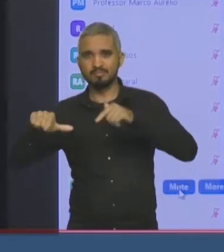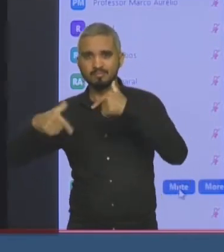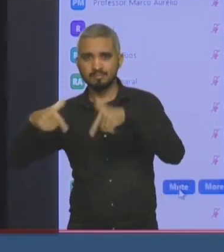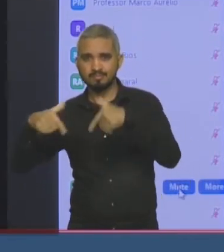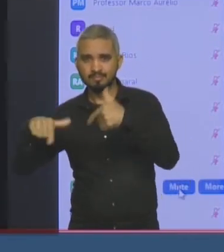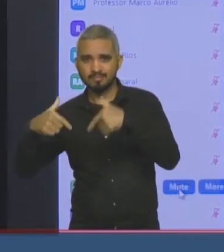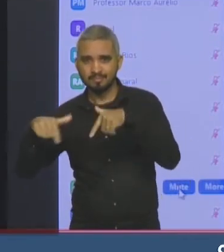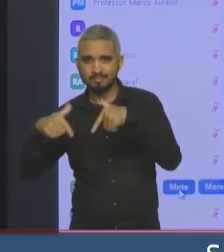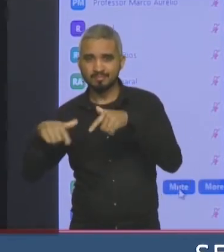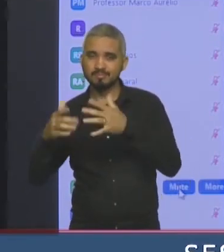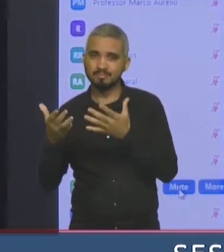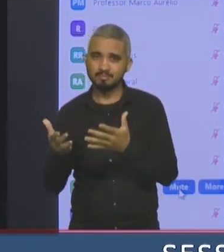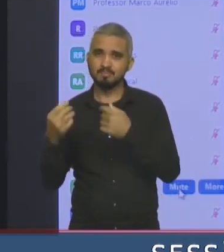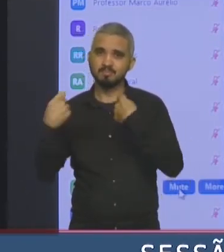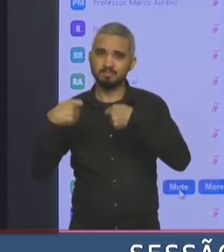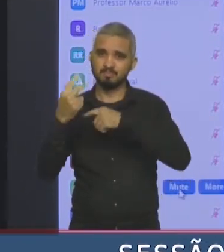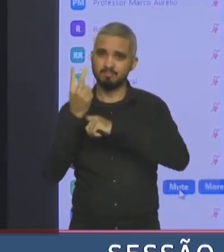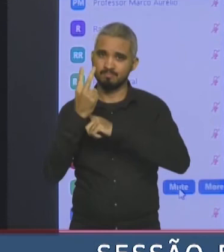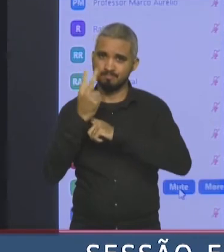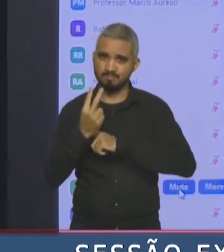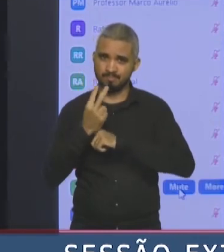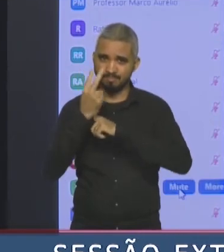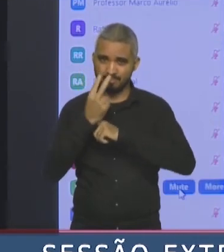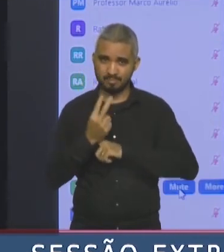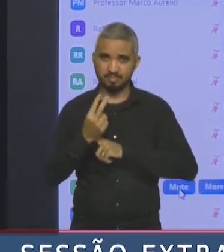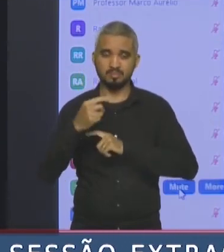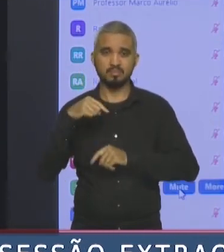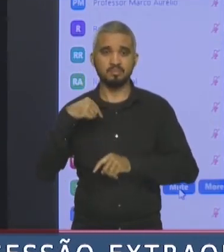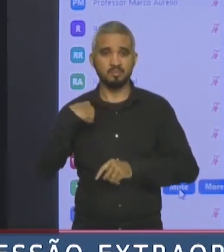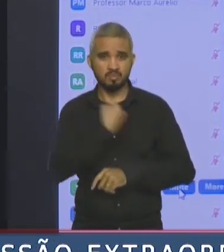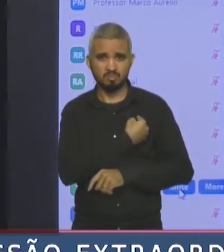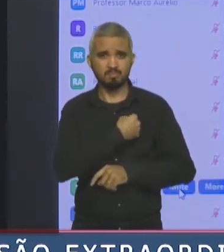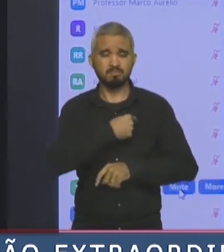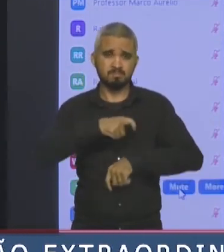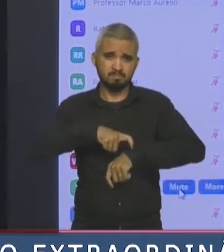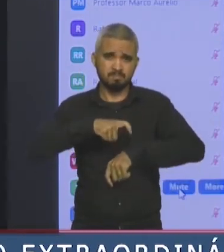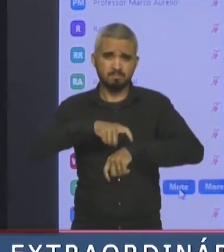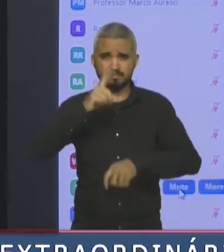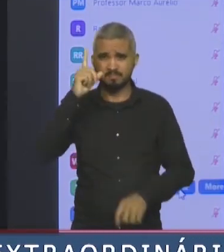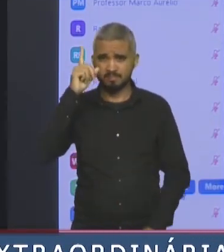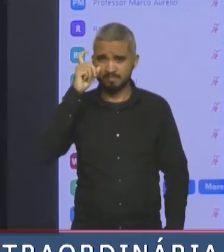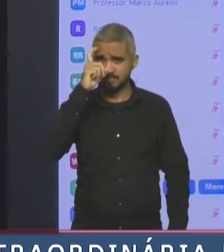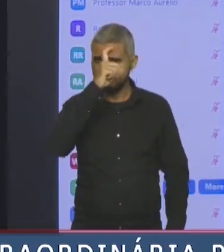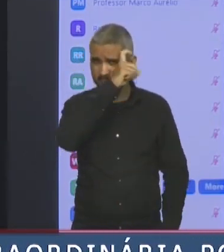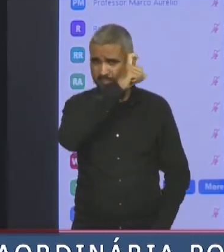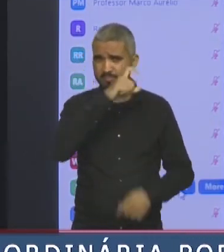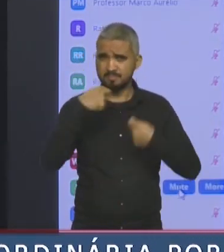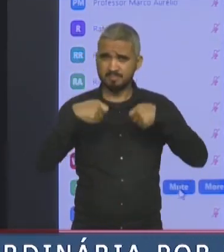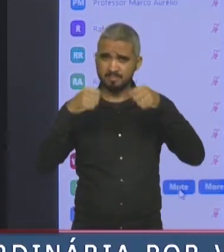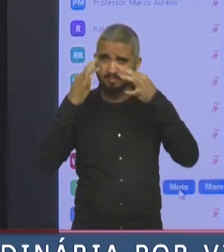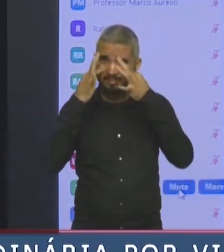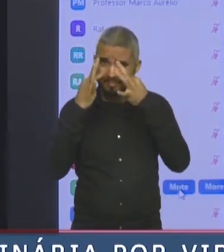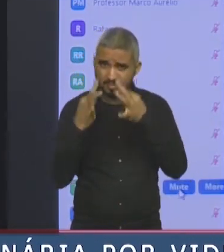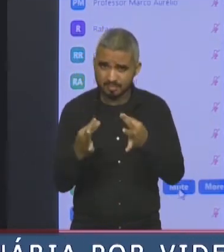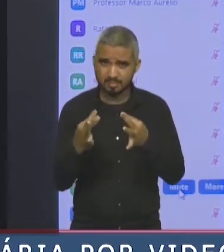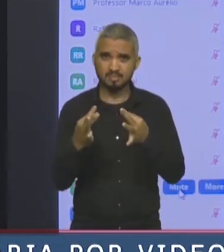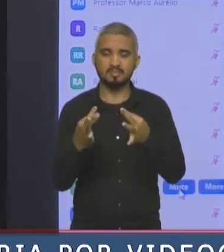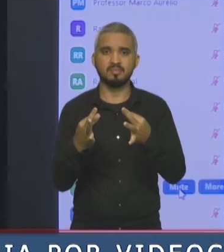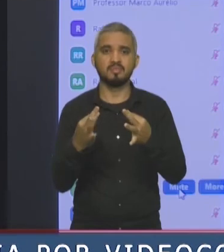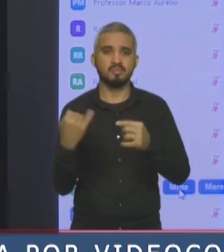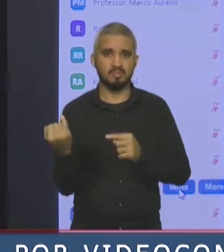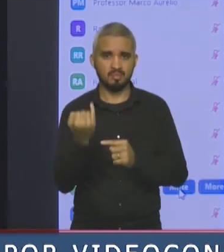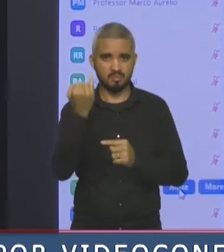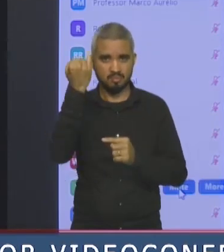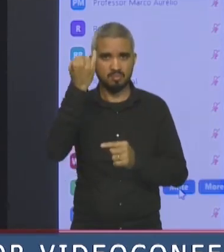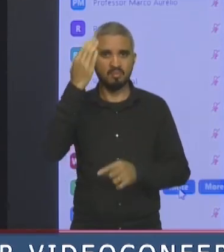Então, nós estamos em um momento de muita atenção ao nosso sistema de saúde e é bom saber que as instituições aqui no Estado do